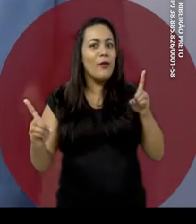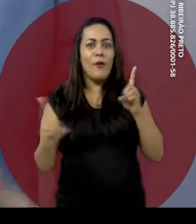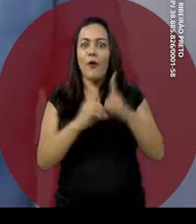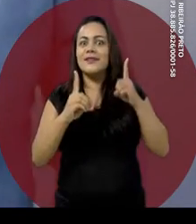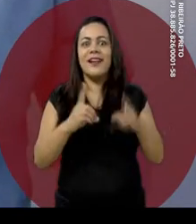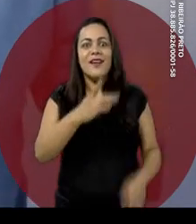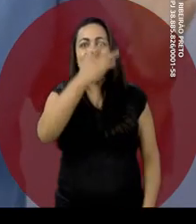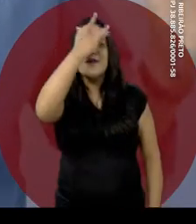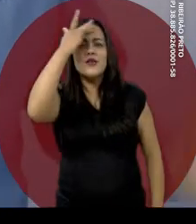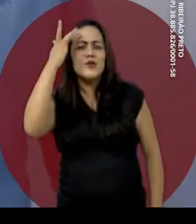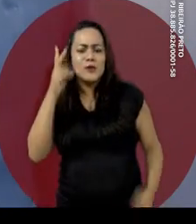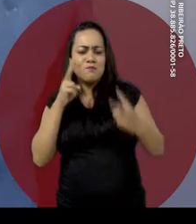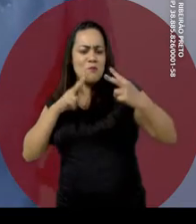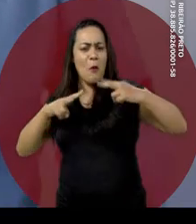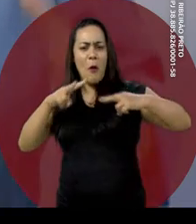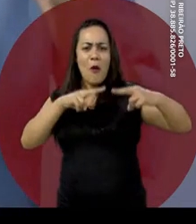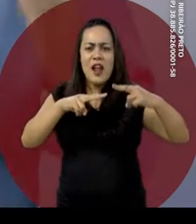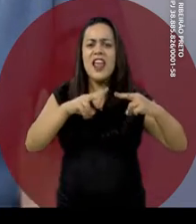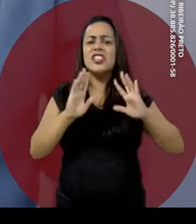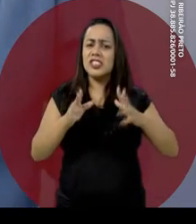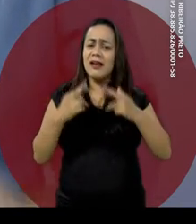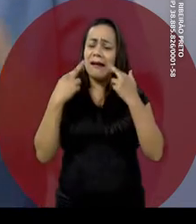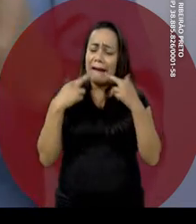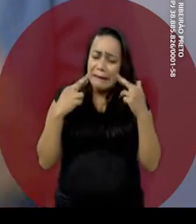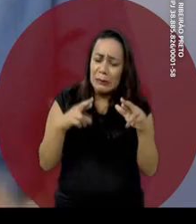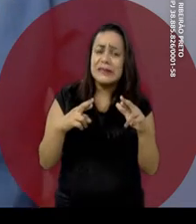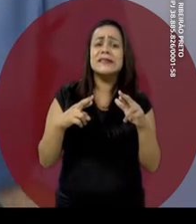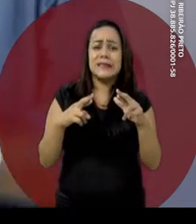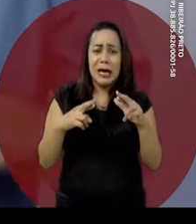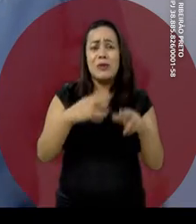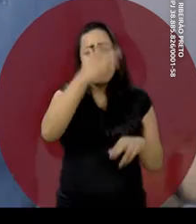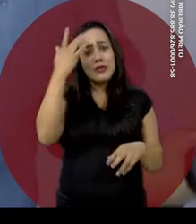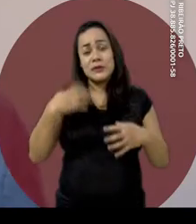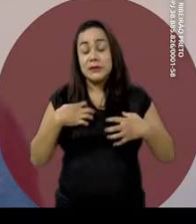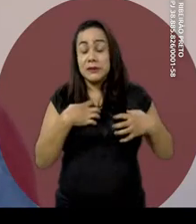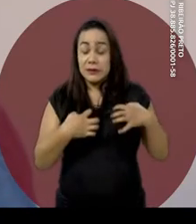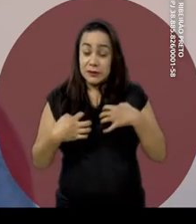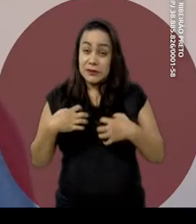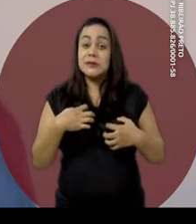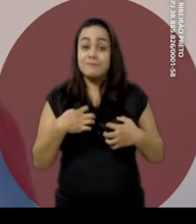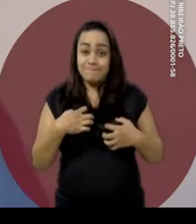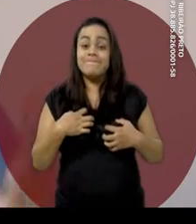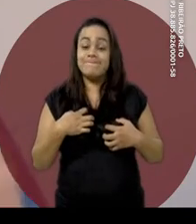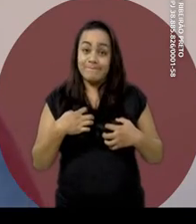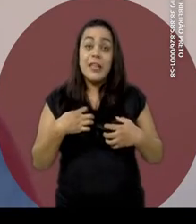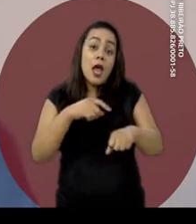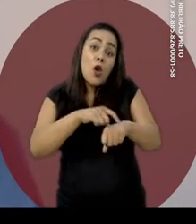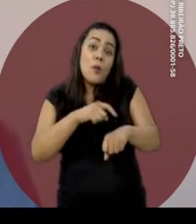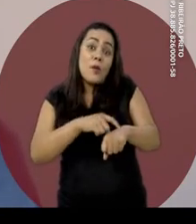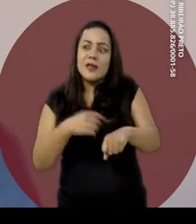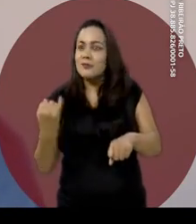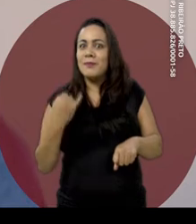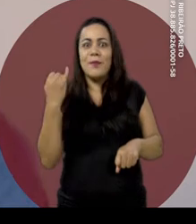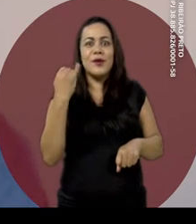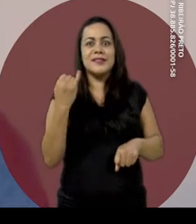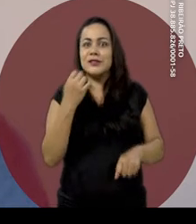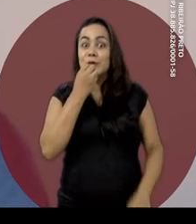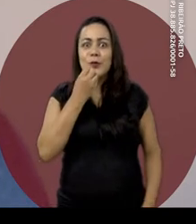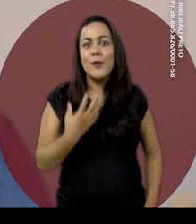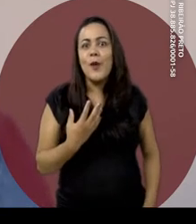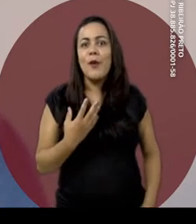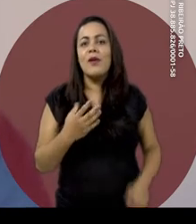encontrei pessoas, olhei nos olhos, ouvi queixas, demandas e angústias. Foi um processo